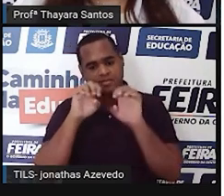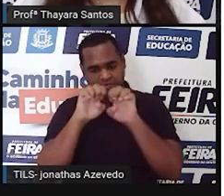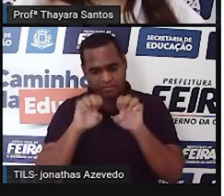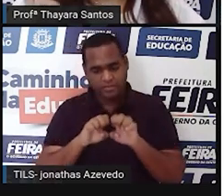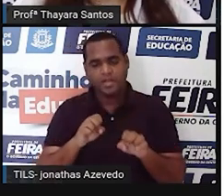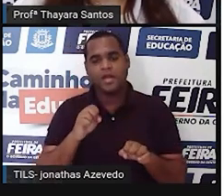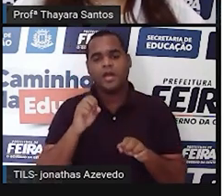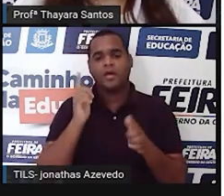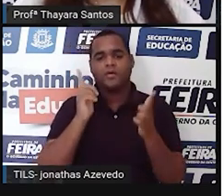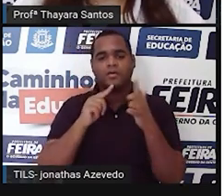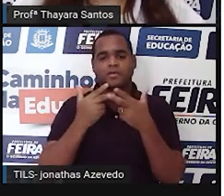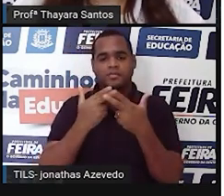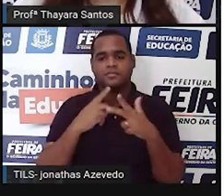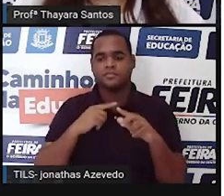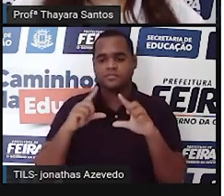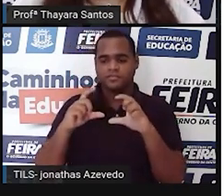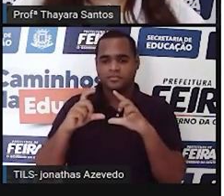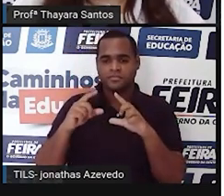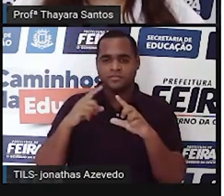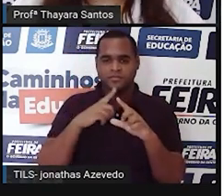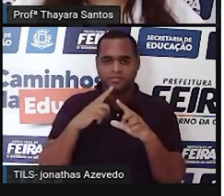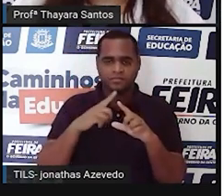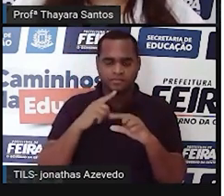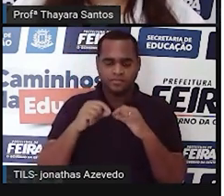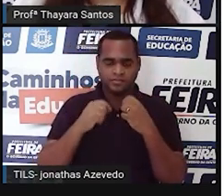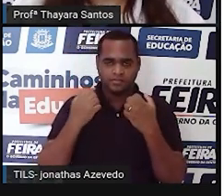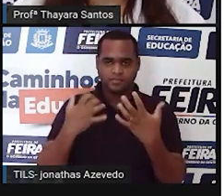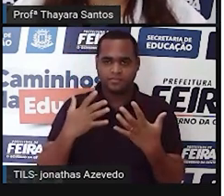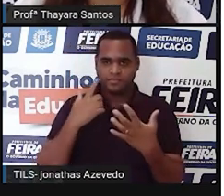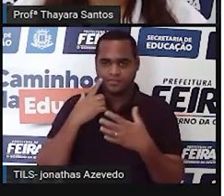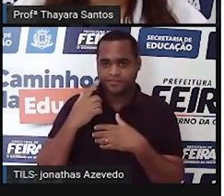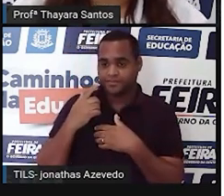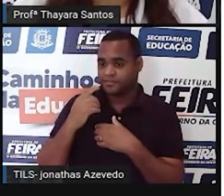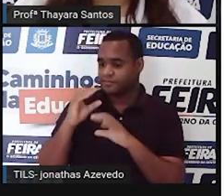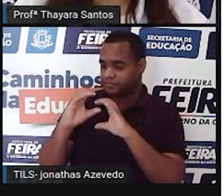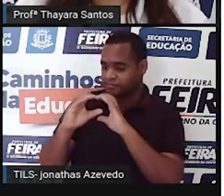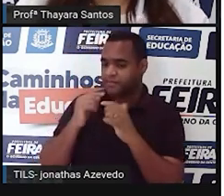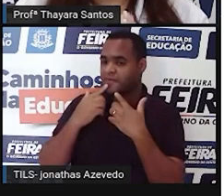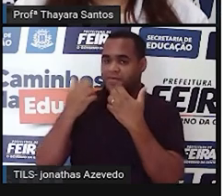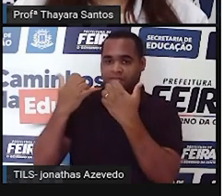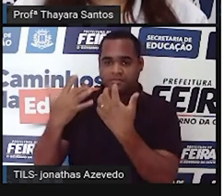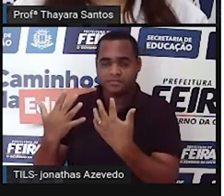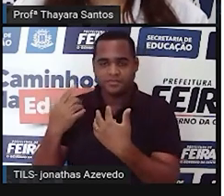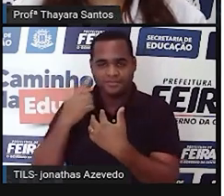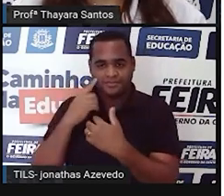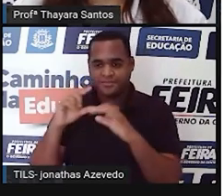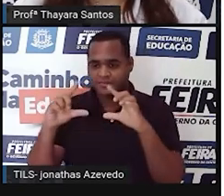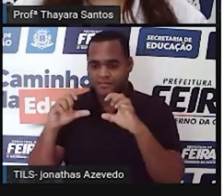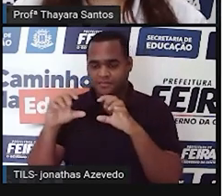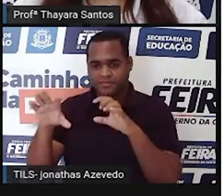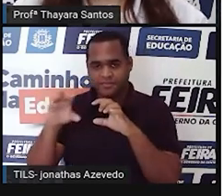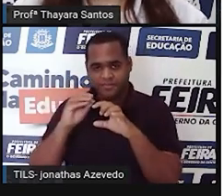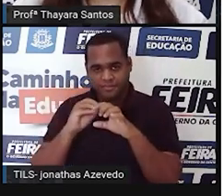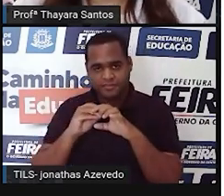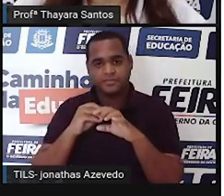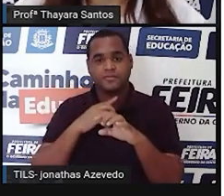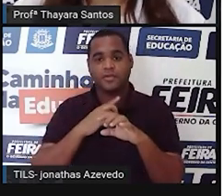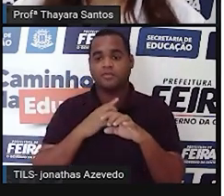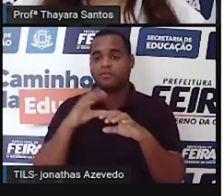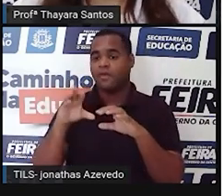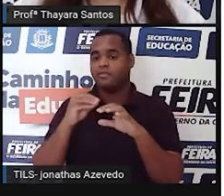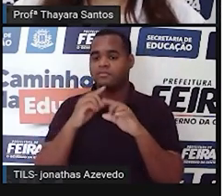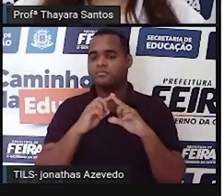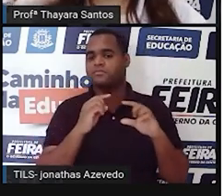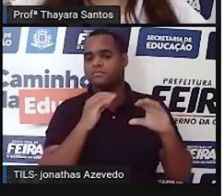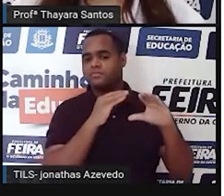observou nessa fotografia. Então, o que foi que ele fez? Sem comunicar ela, ele pegou essa foto que ela tirou e mandou